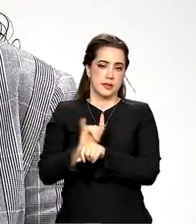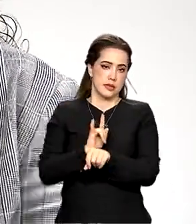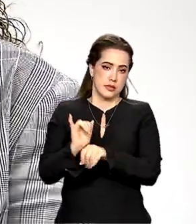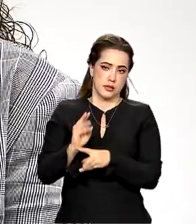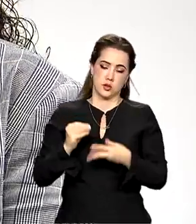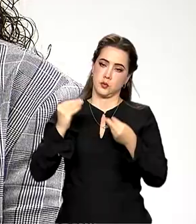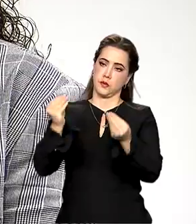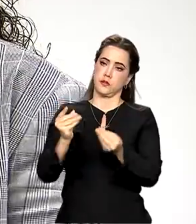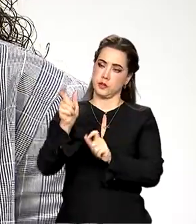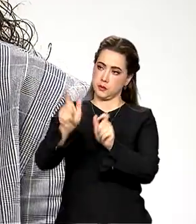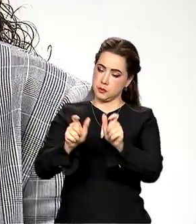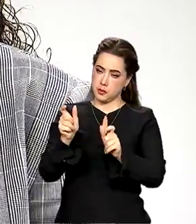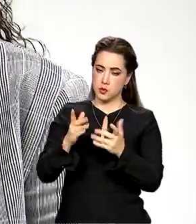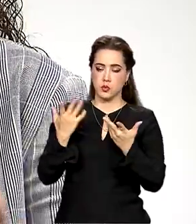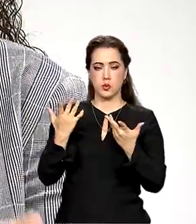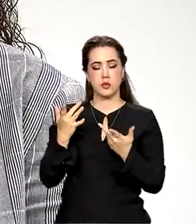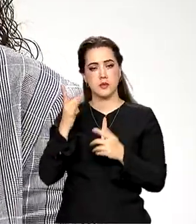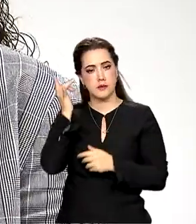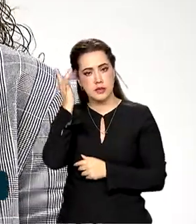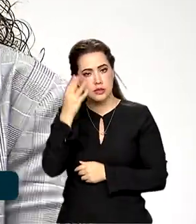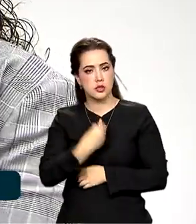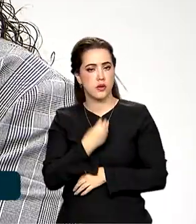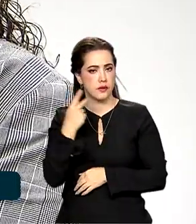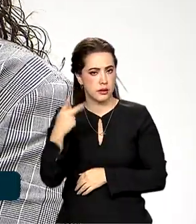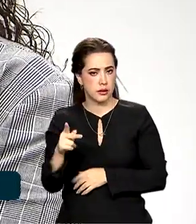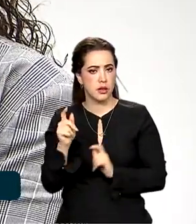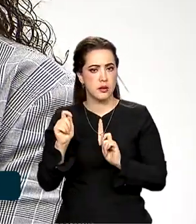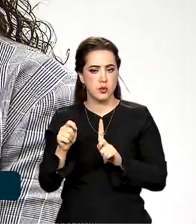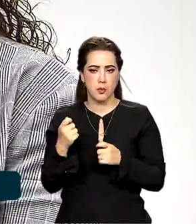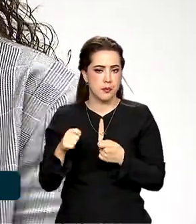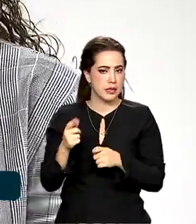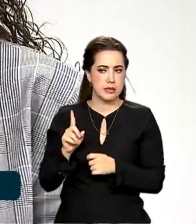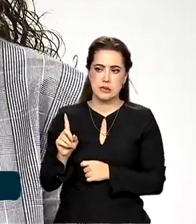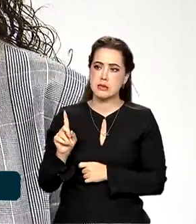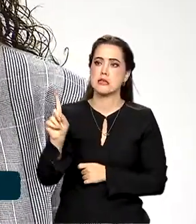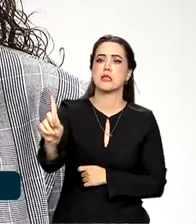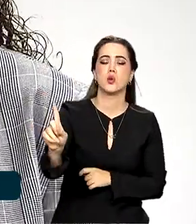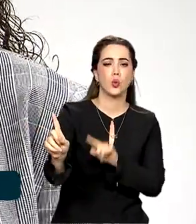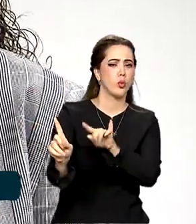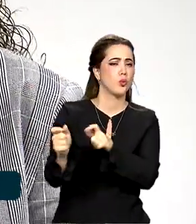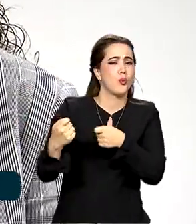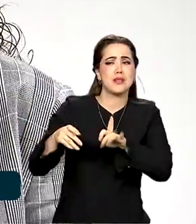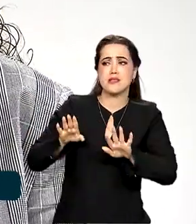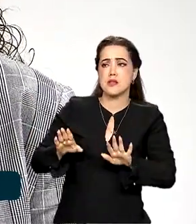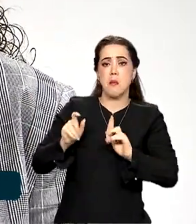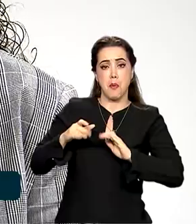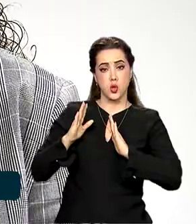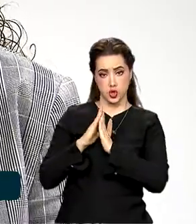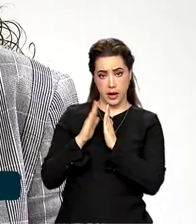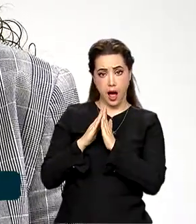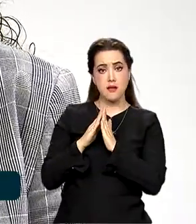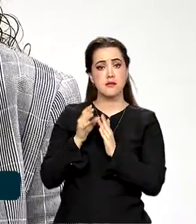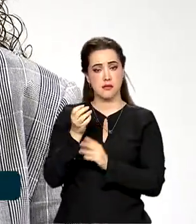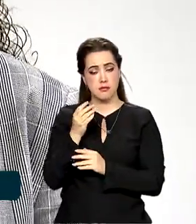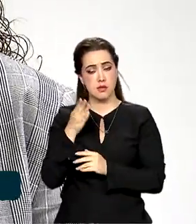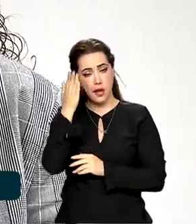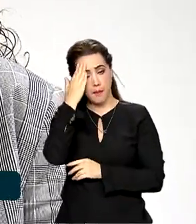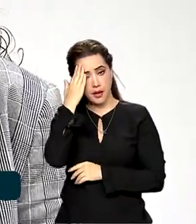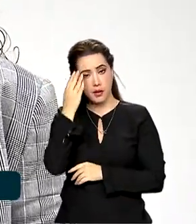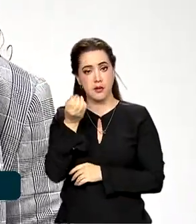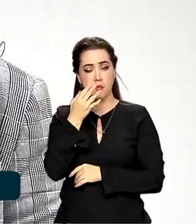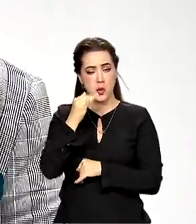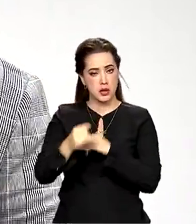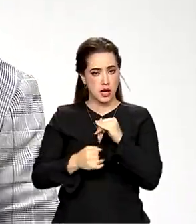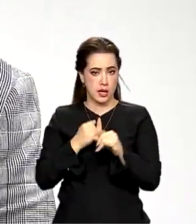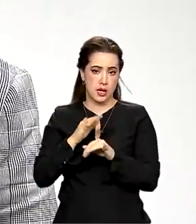ele facilite a vida dele, ele deixe de ter que ir em algum lugar, possa fazer isso da sua casa, mas que ele saiba fazer, tenha uma boa conexão, eventualmente precise